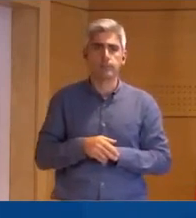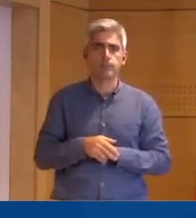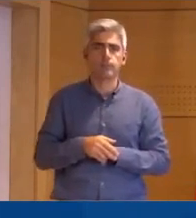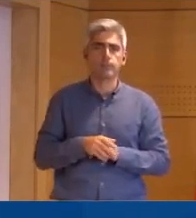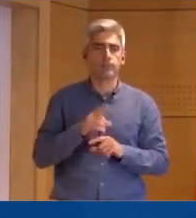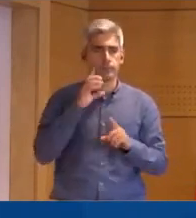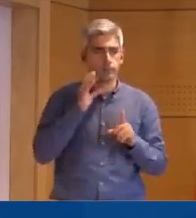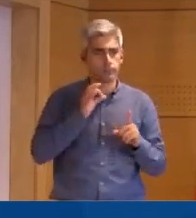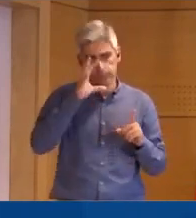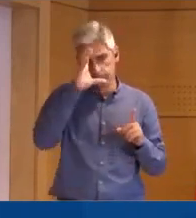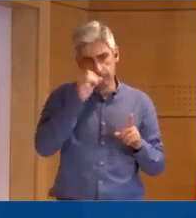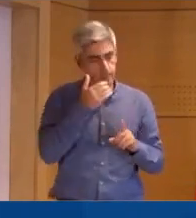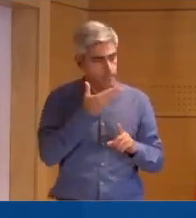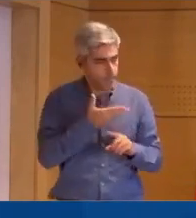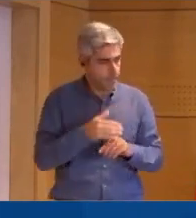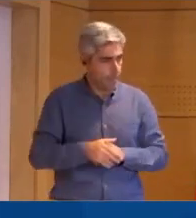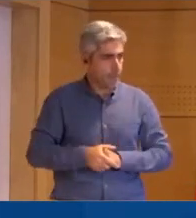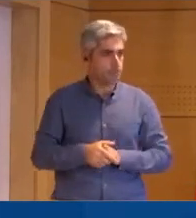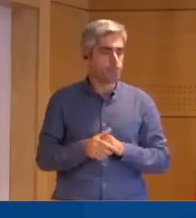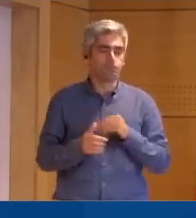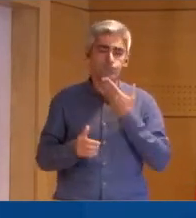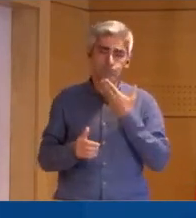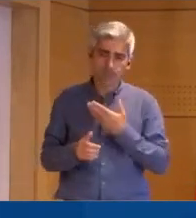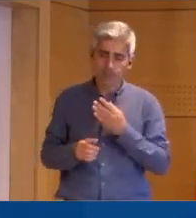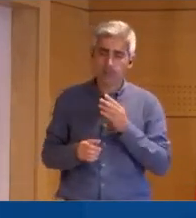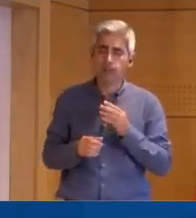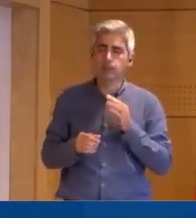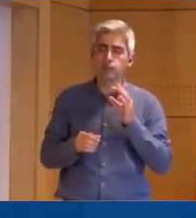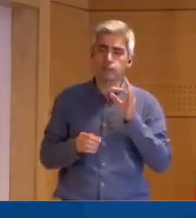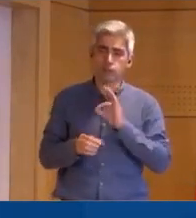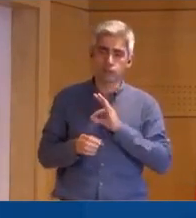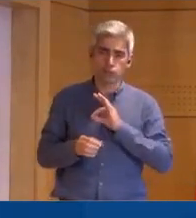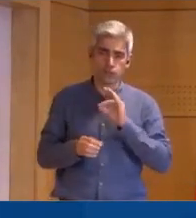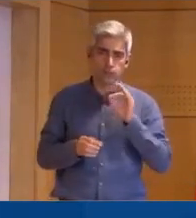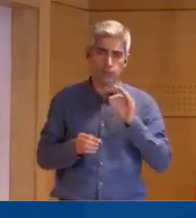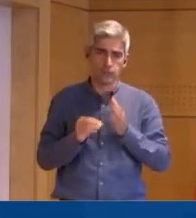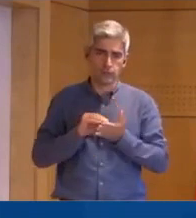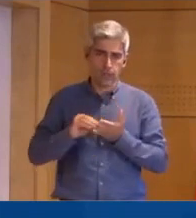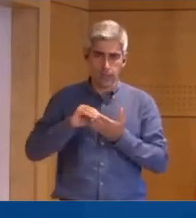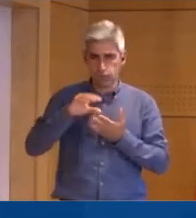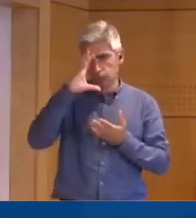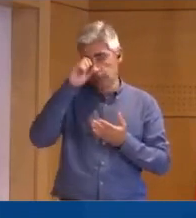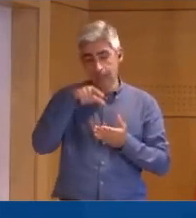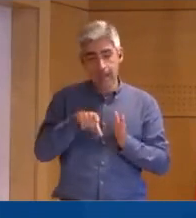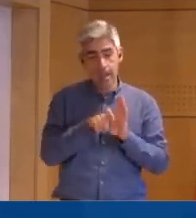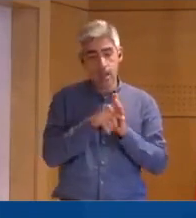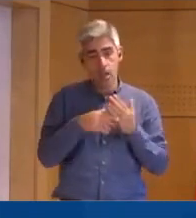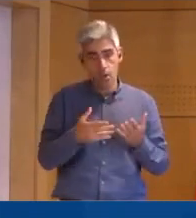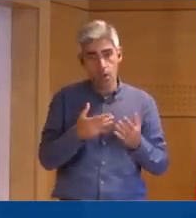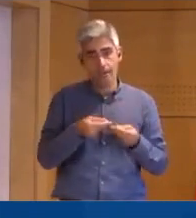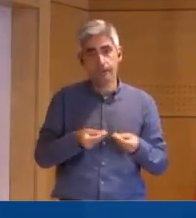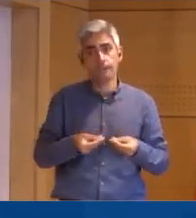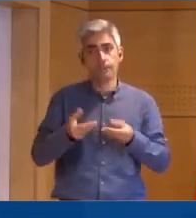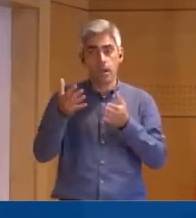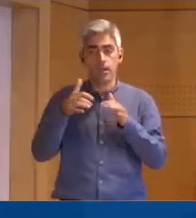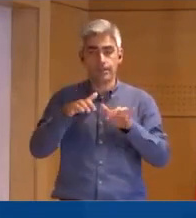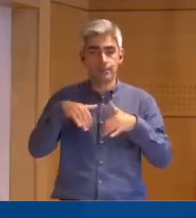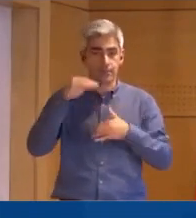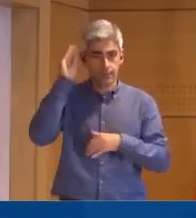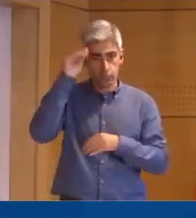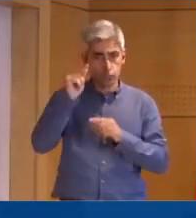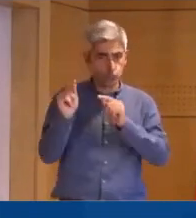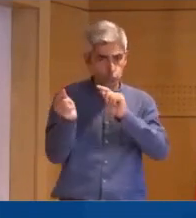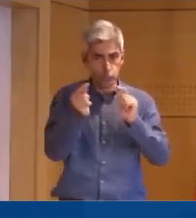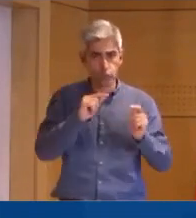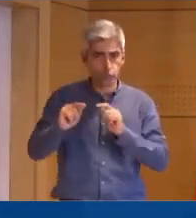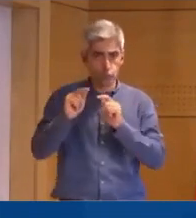Sra. Ministra. Muito obrigada, Sr. Secretário de Estado. Esta lei vai agora para a Assembleia da República, discutir se há na